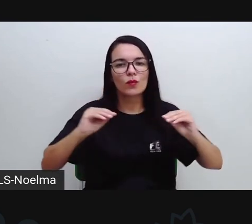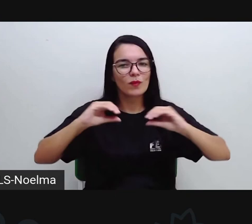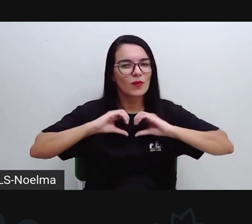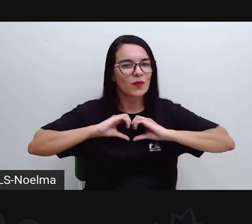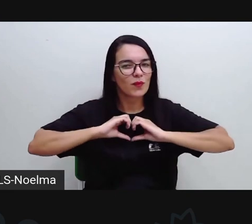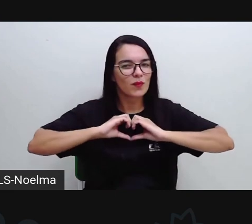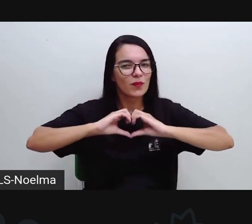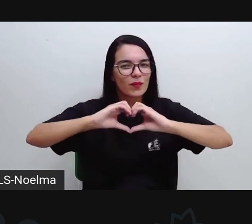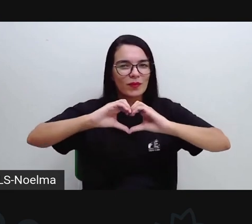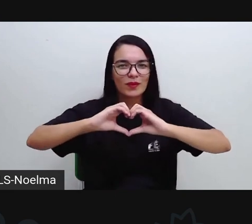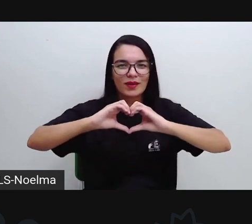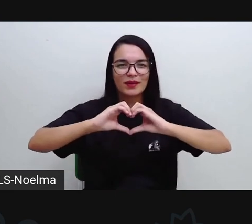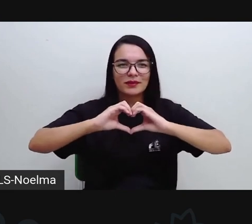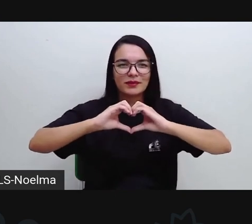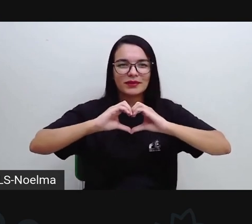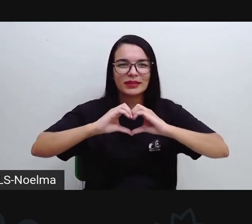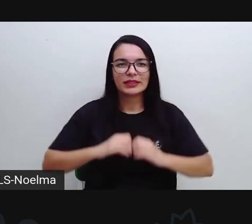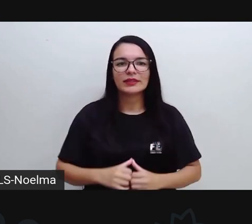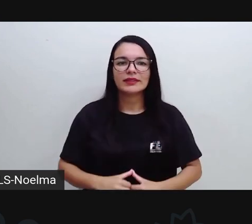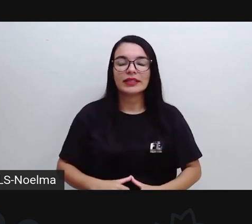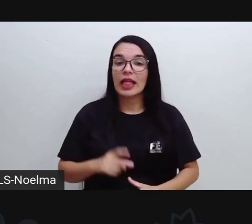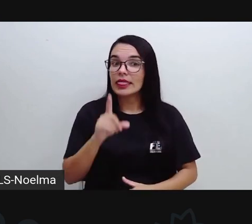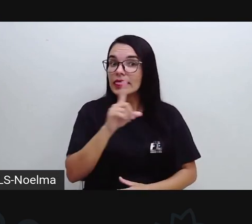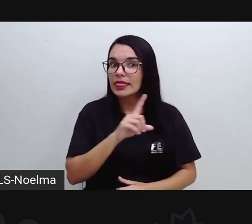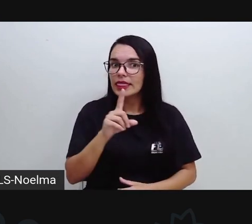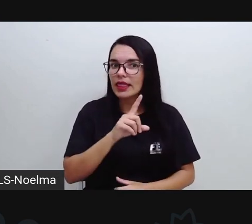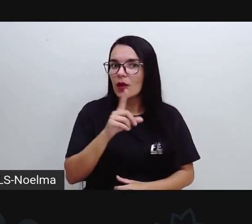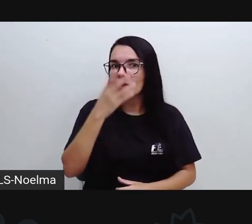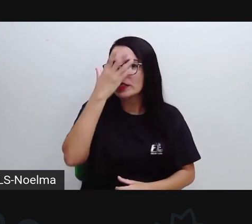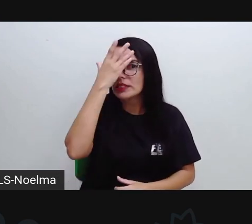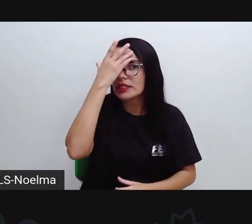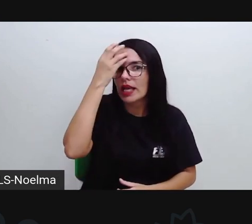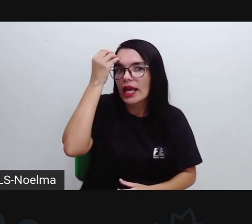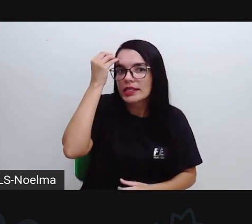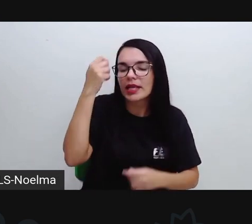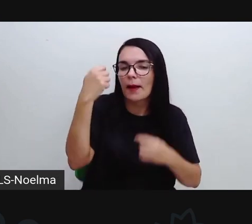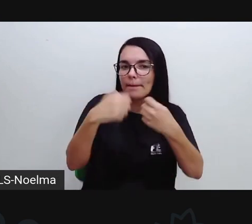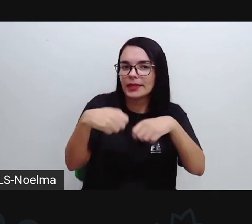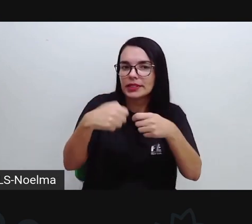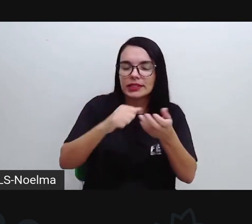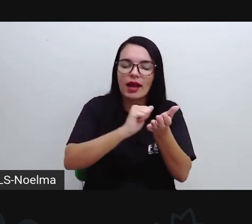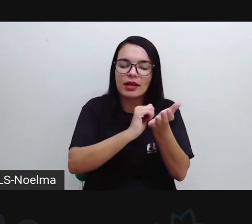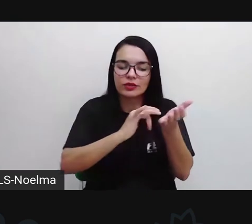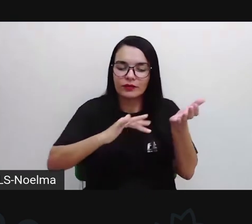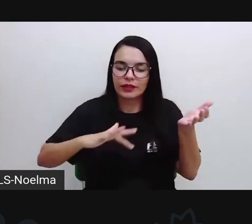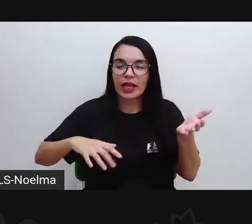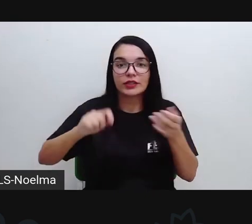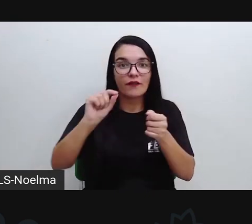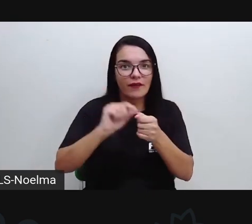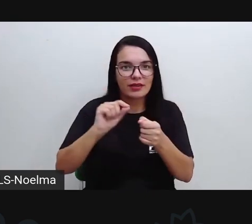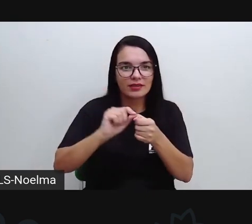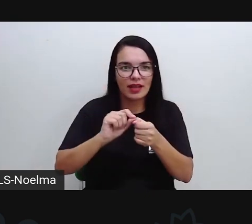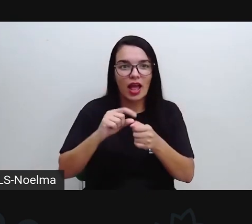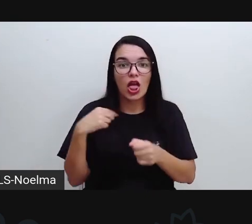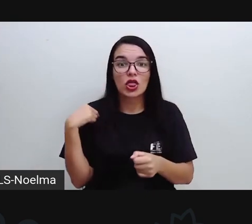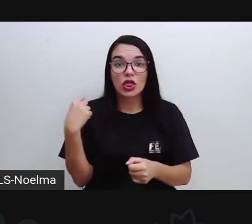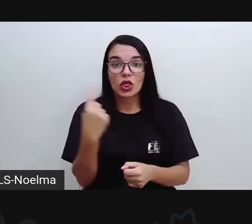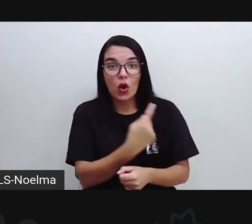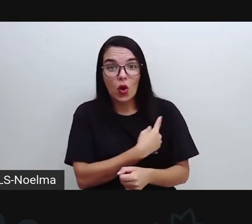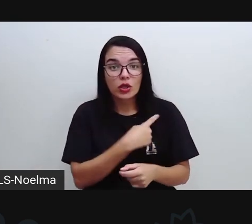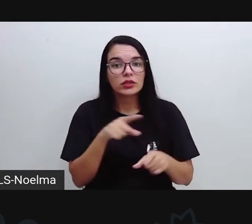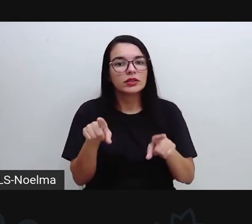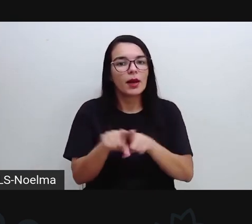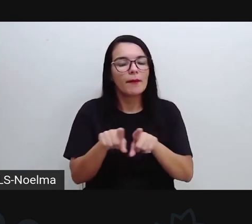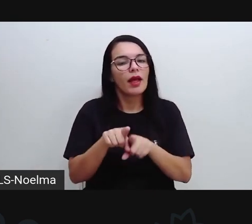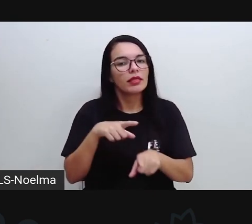de cada um de vocês, certo? Não deixem de fazer essa atividade. E nós também teremos uma